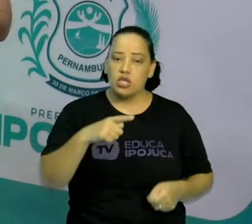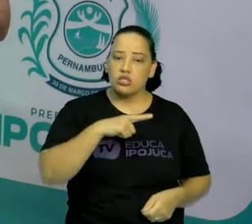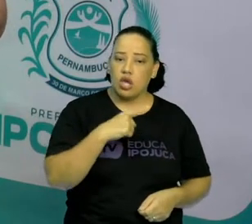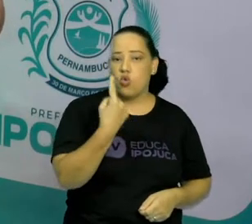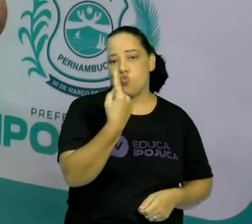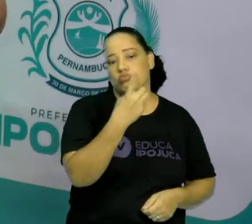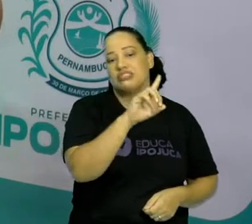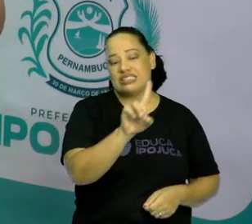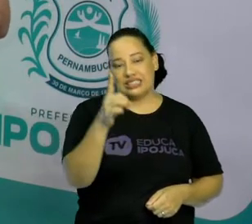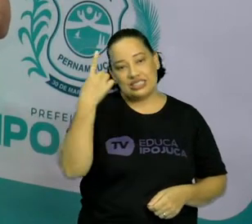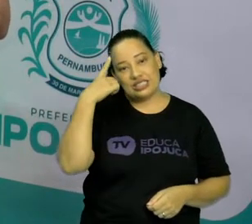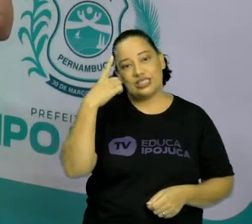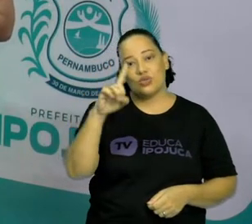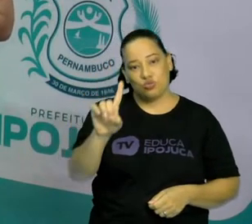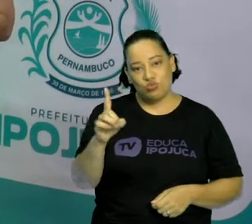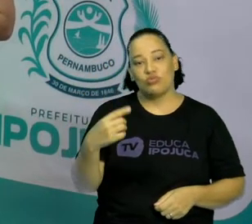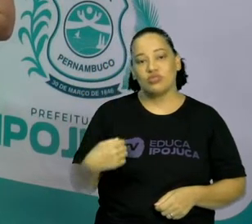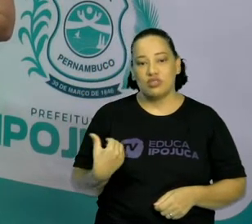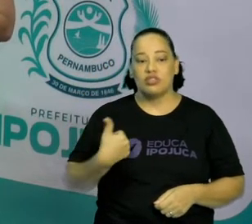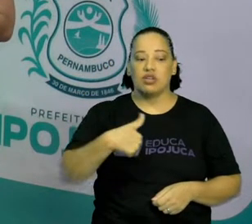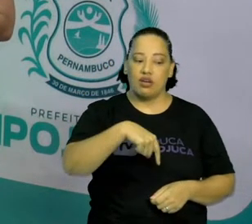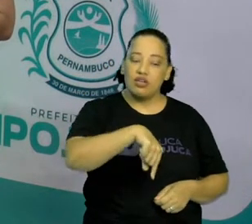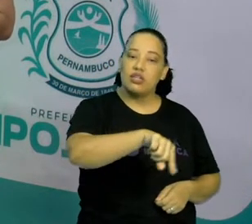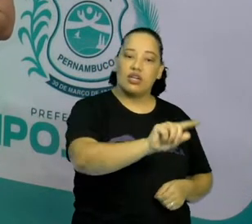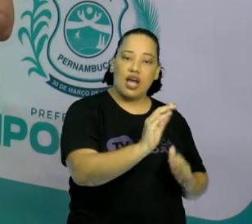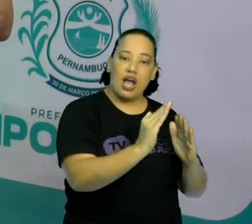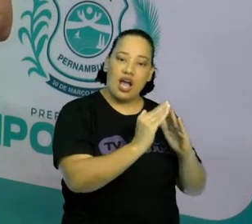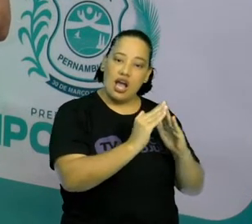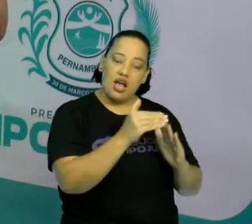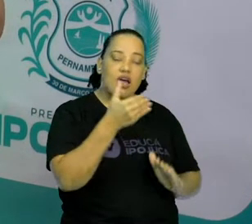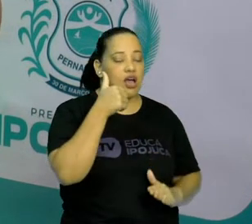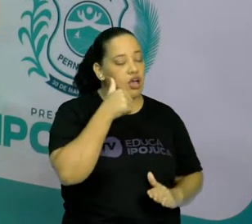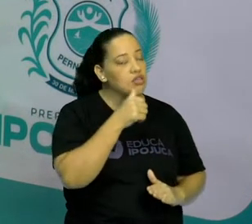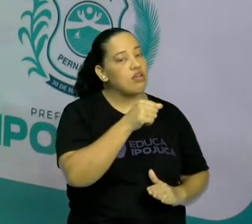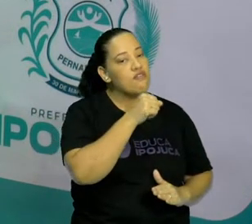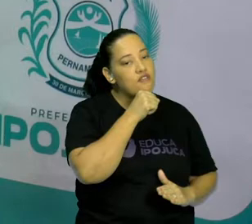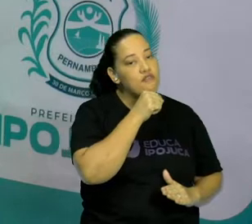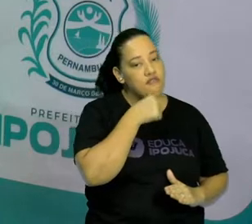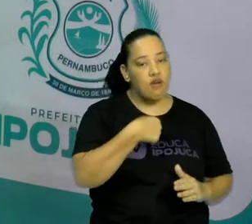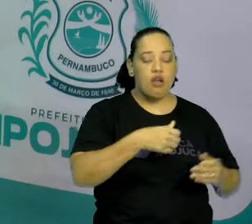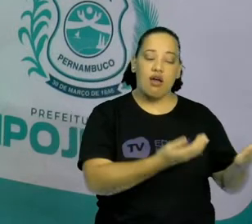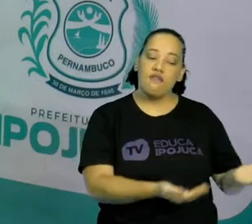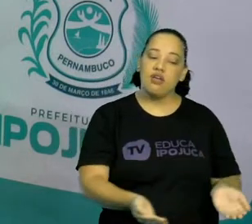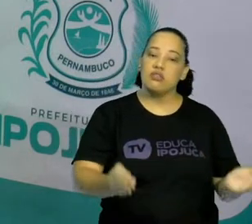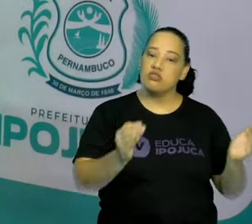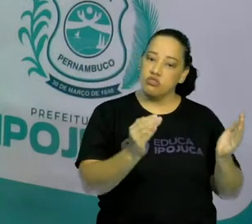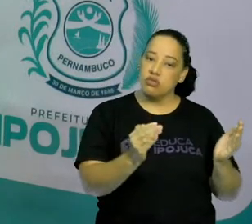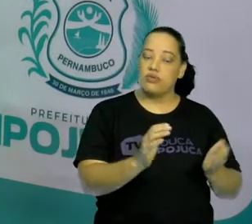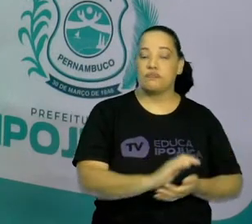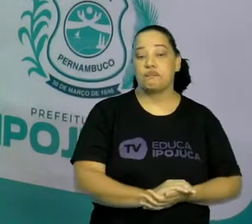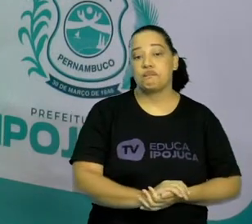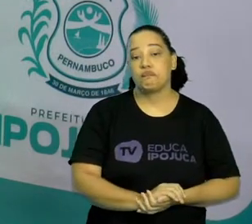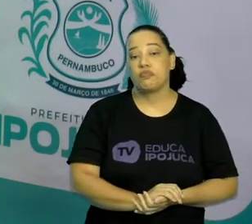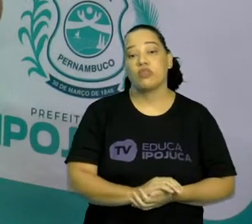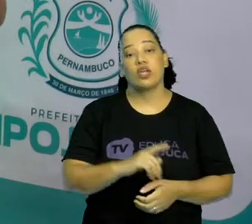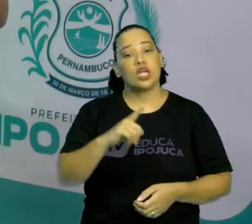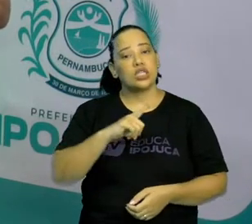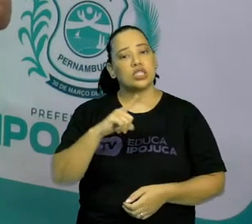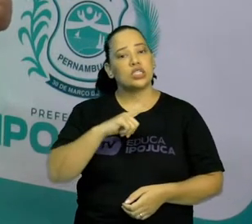foi à casa da vovó levar a cestinha. Né, crianças? Vocês lembram? Bom, e temos também o